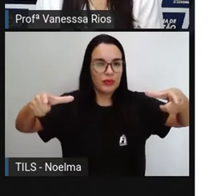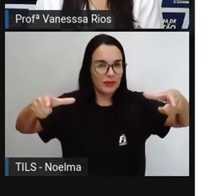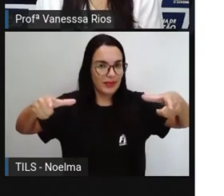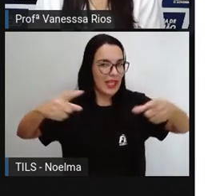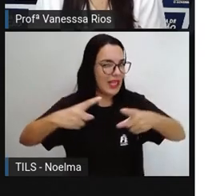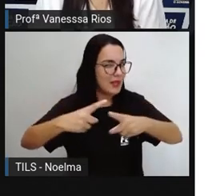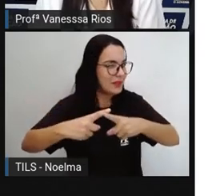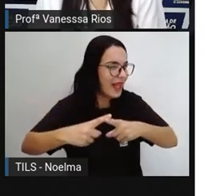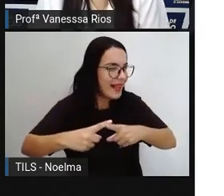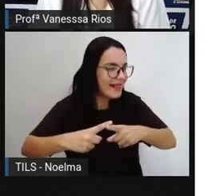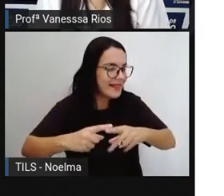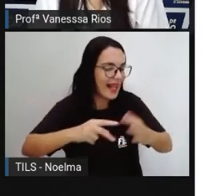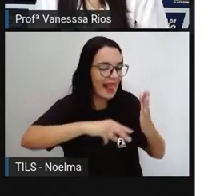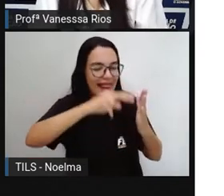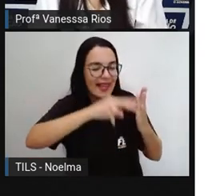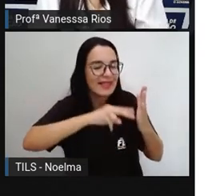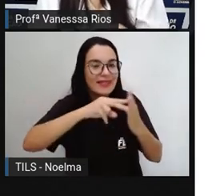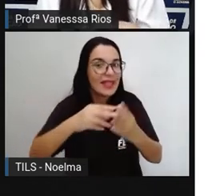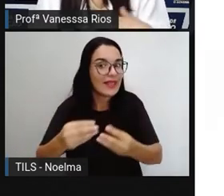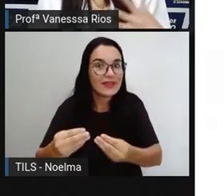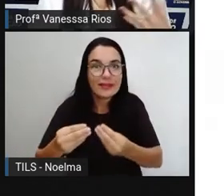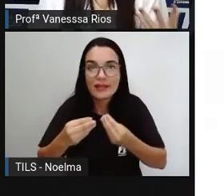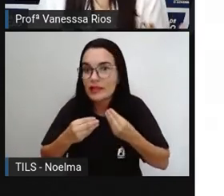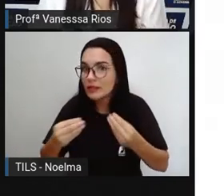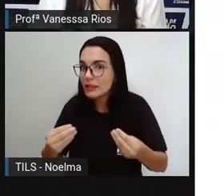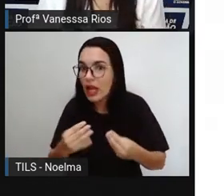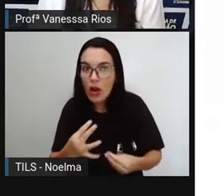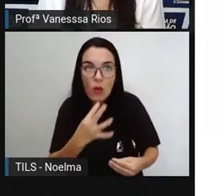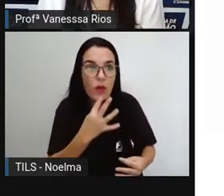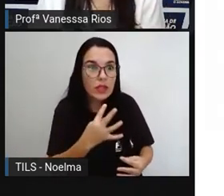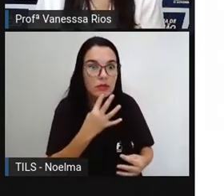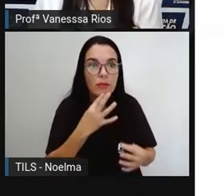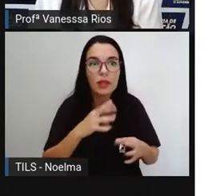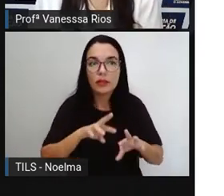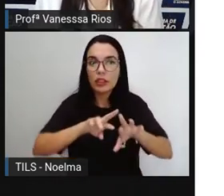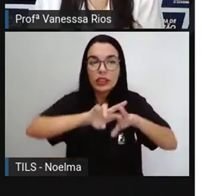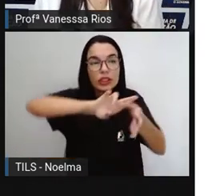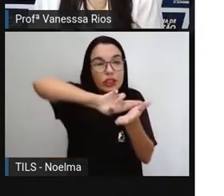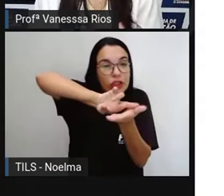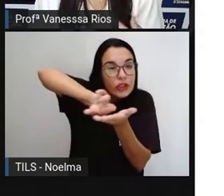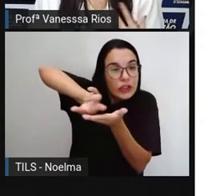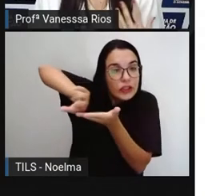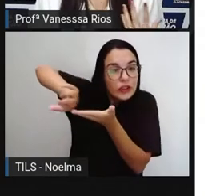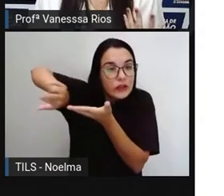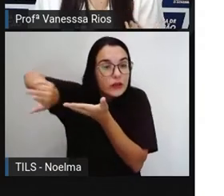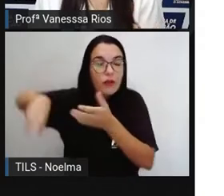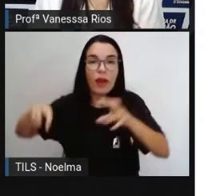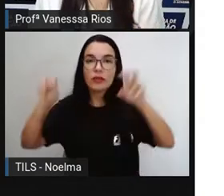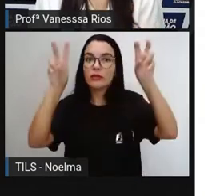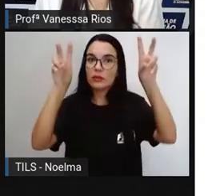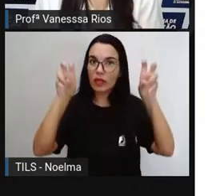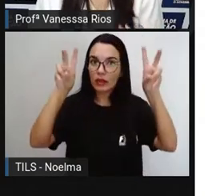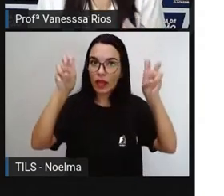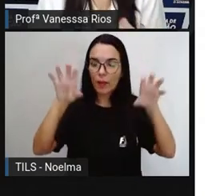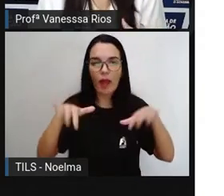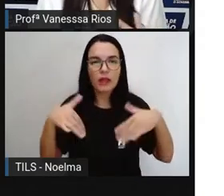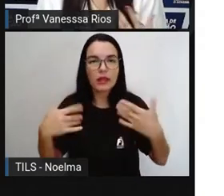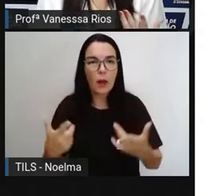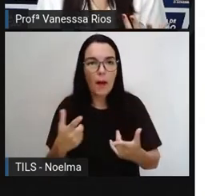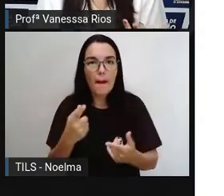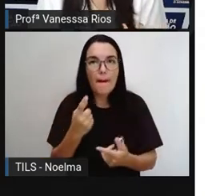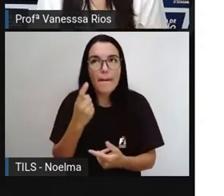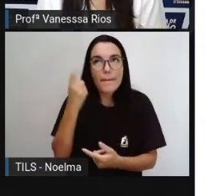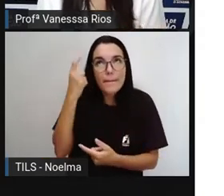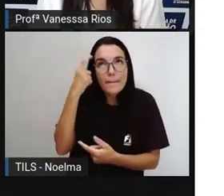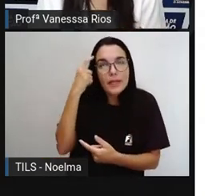proporciona aí conhecimentos sobre diversos assuntos. Então a gente passa a ter perspectivas, passa a ter